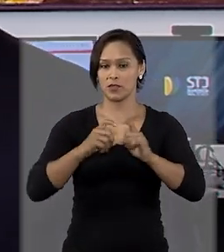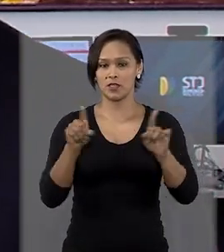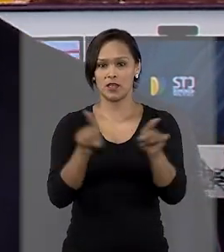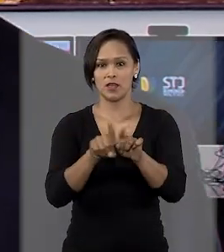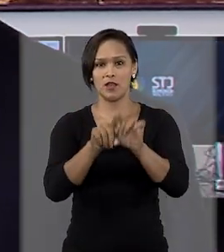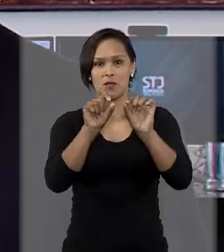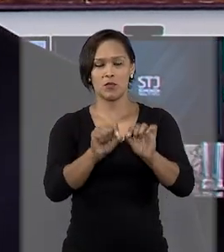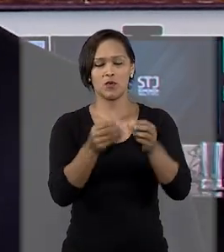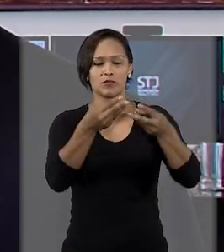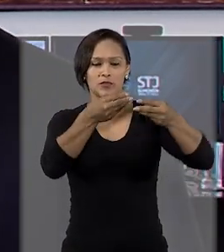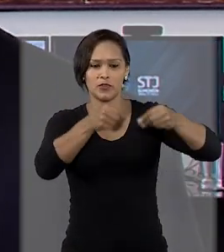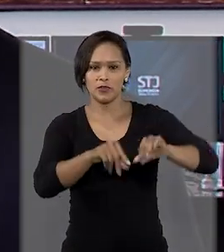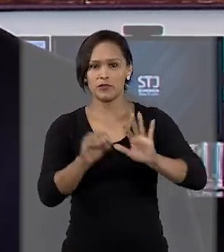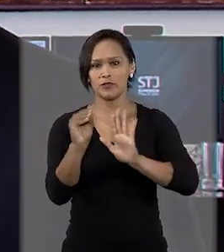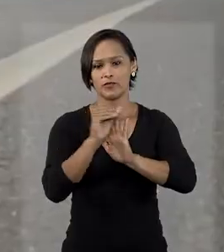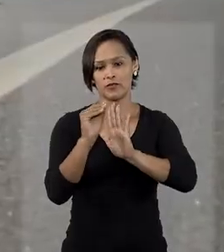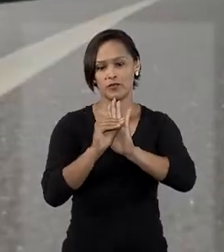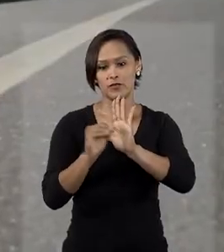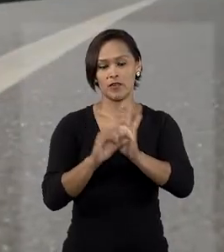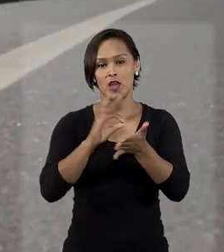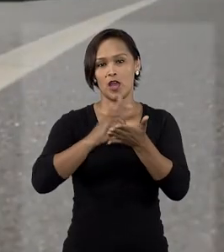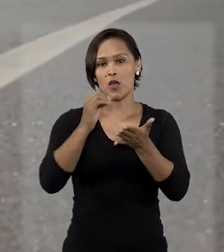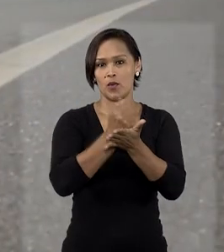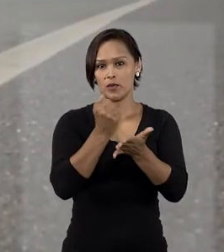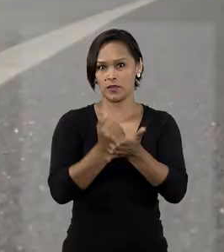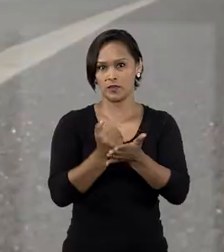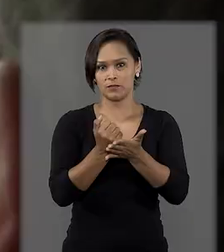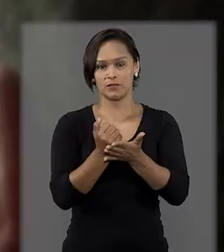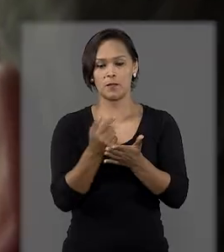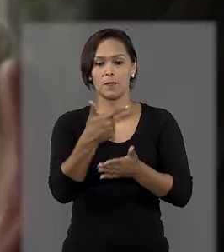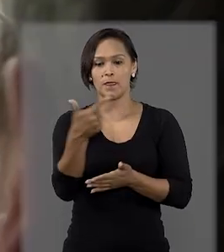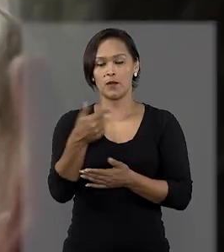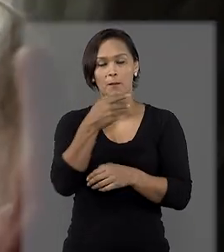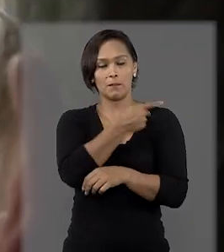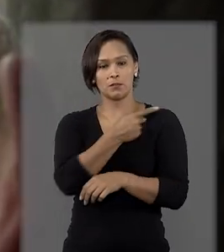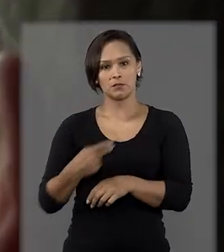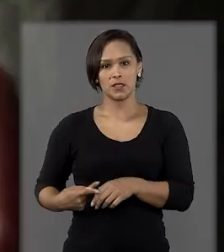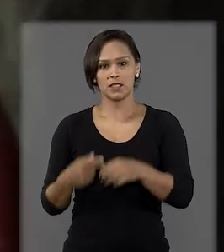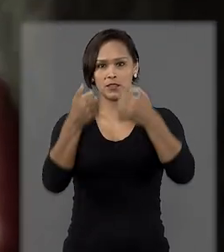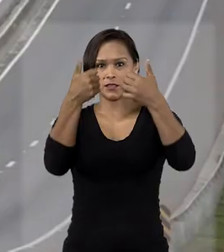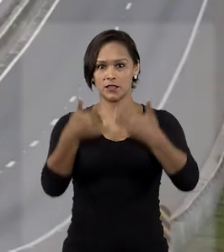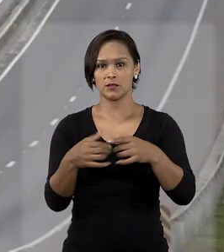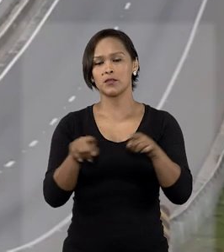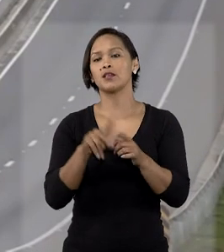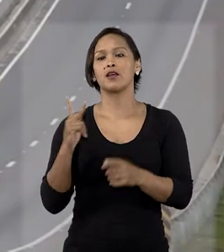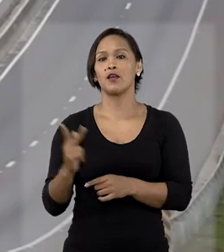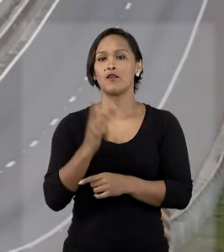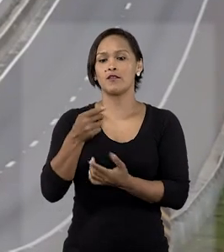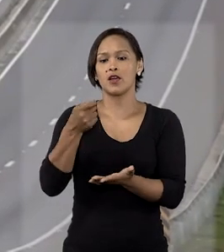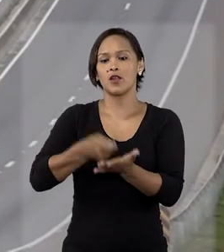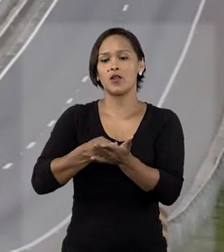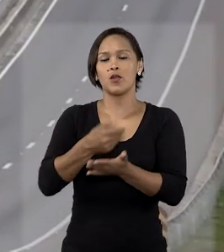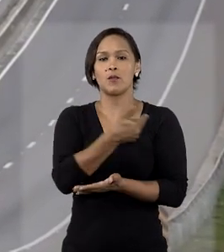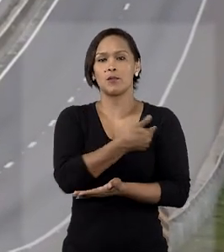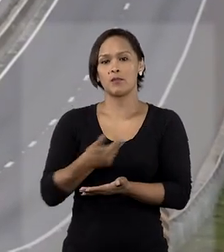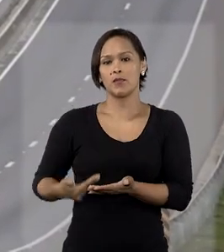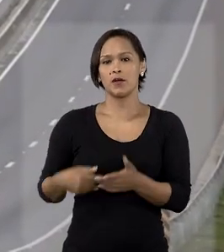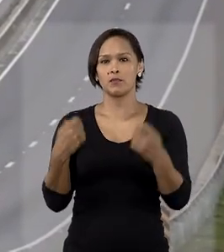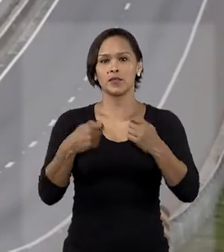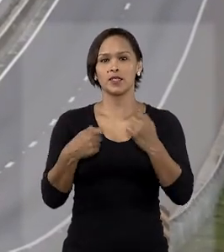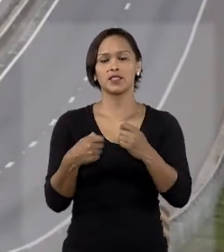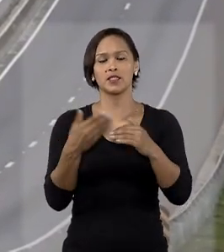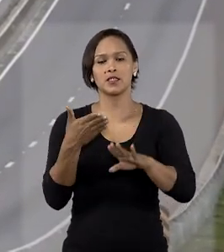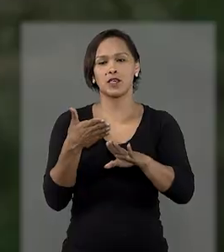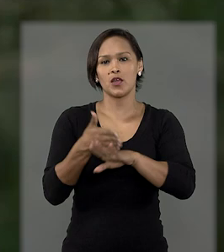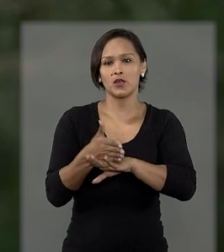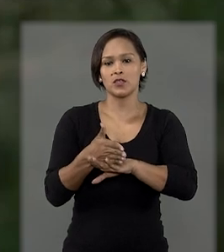descumprimento de obrigação contratual. Segundo o presidente do STJ, o valor da tarifa pública deve ser consequência